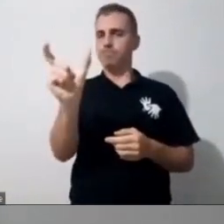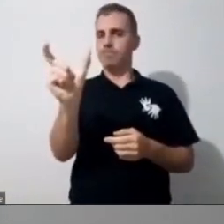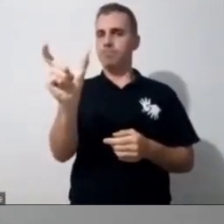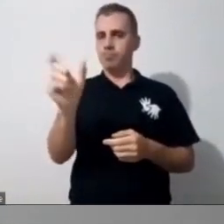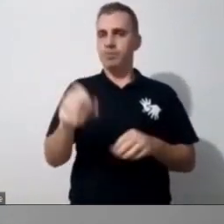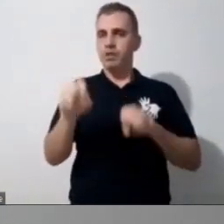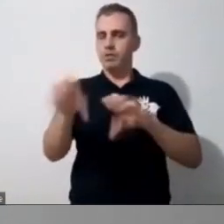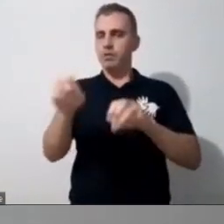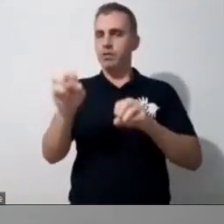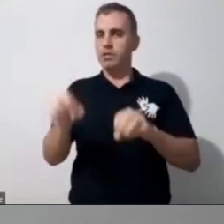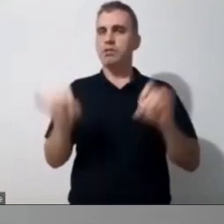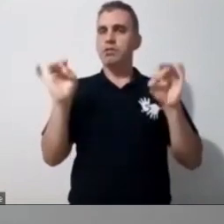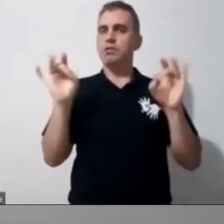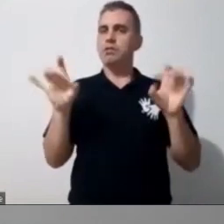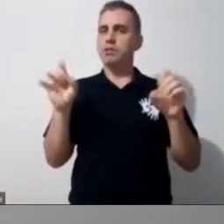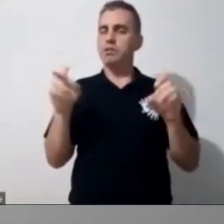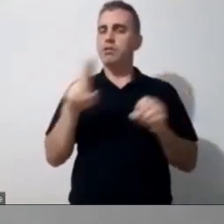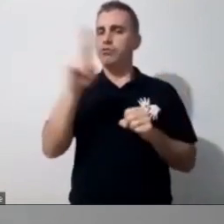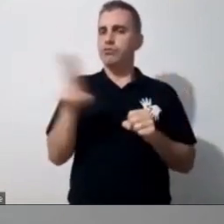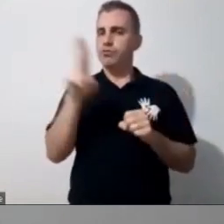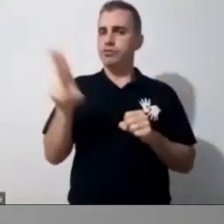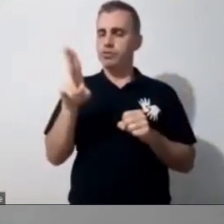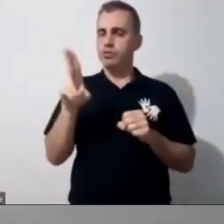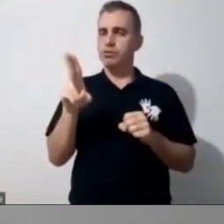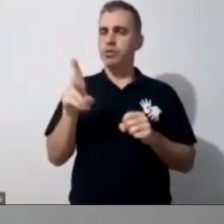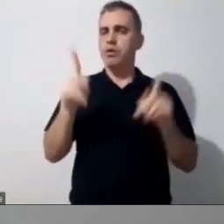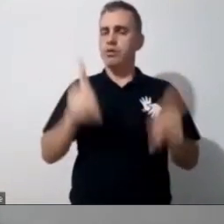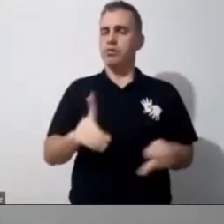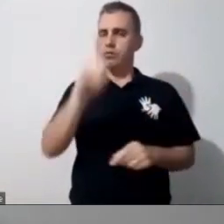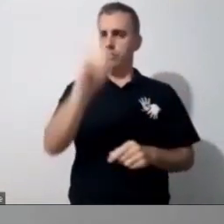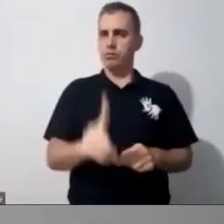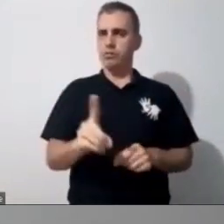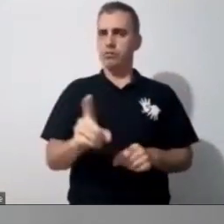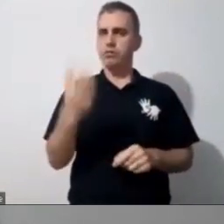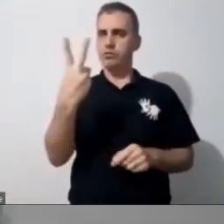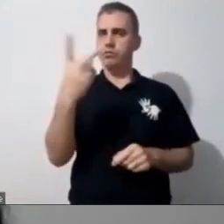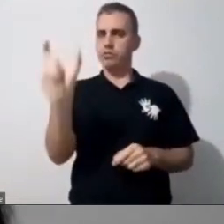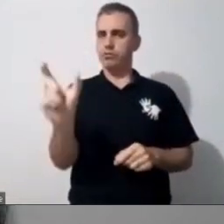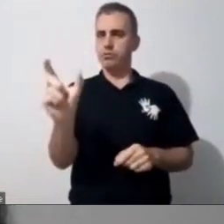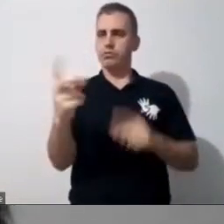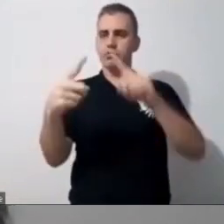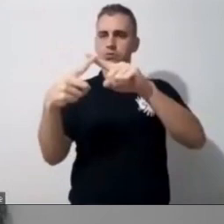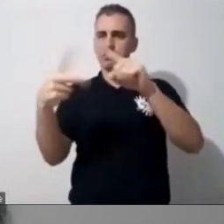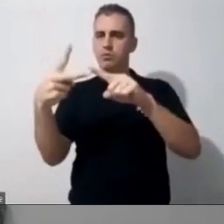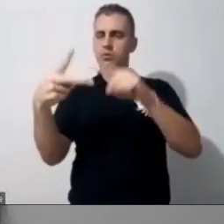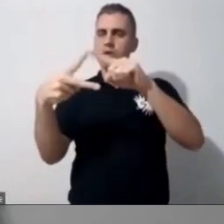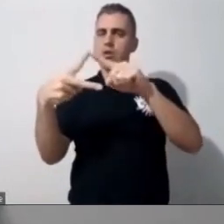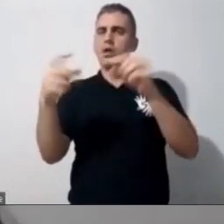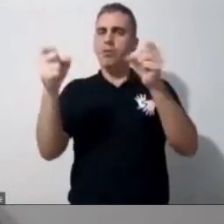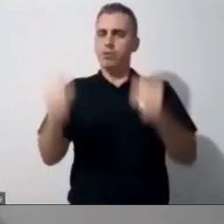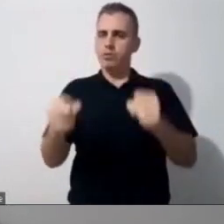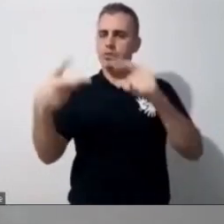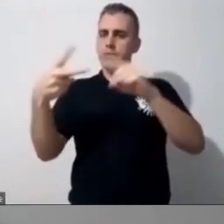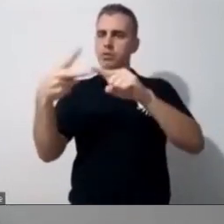isso com a pessoa com deficiência, nós pensamos assim, são duas palavras, possibilidades e dificuldades, e o